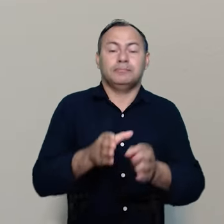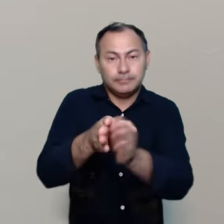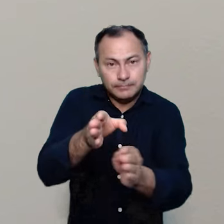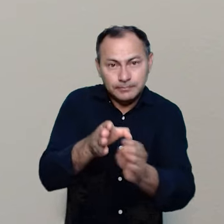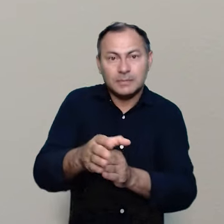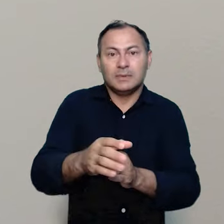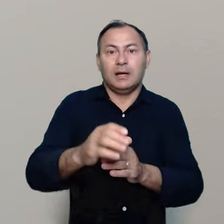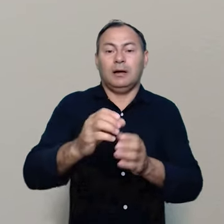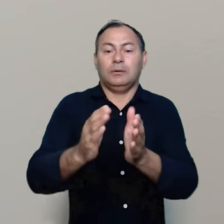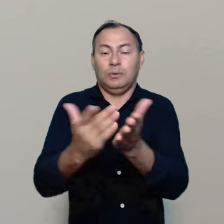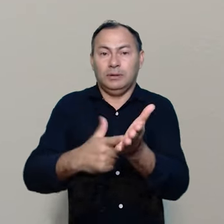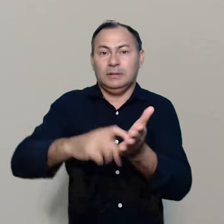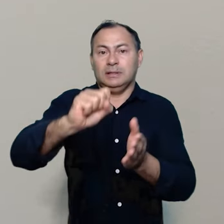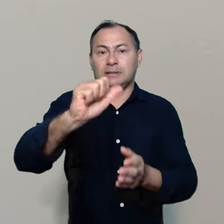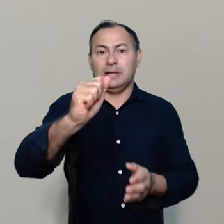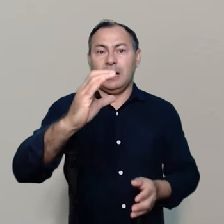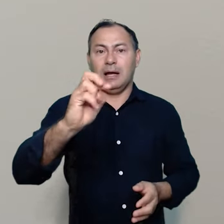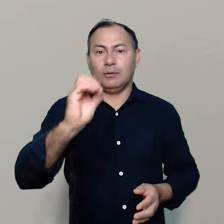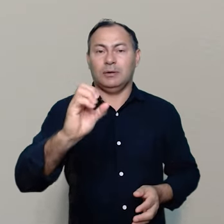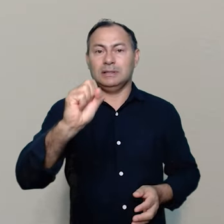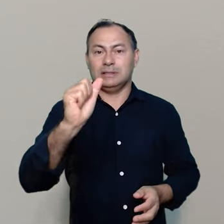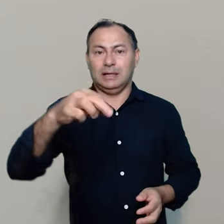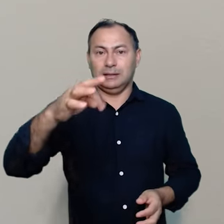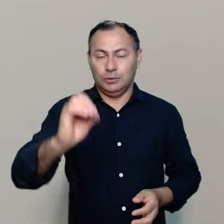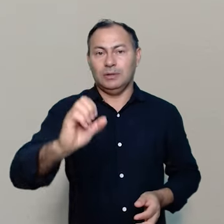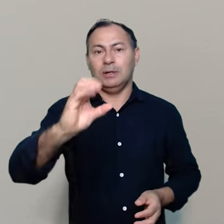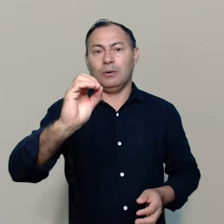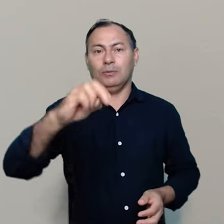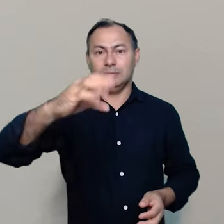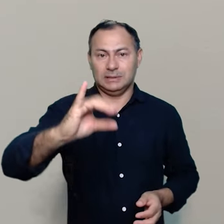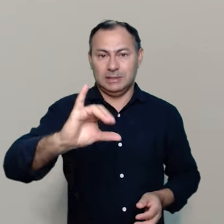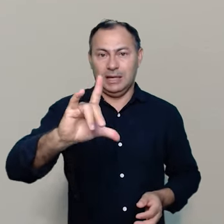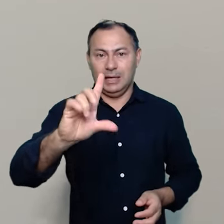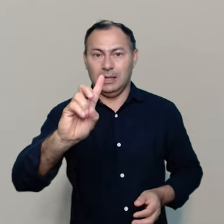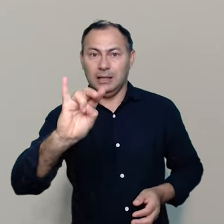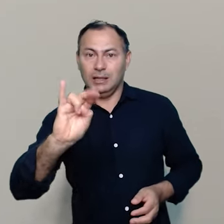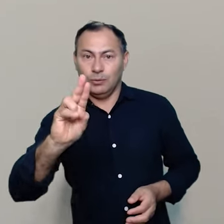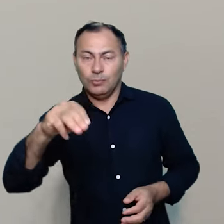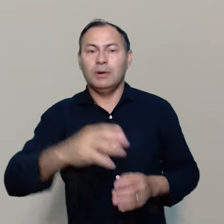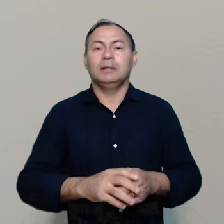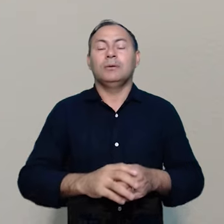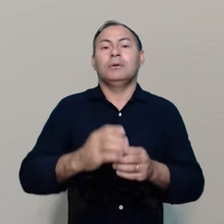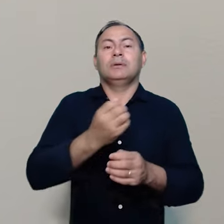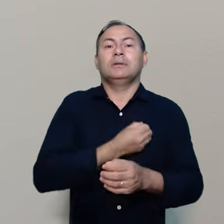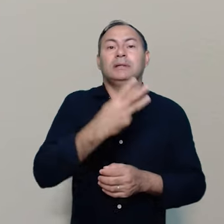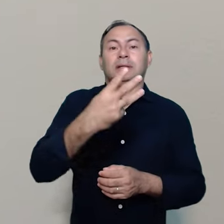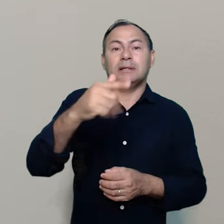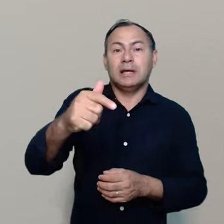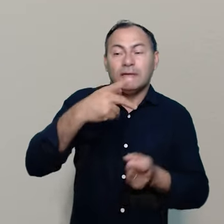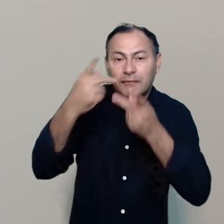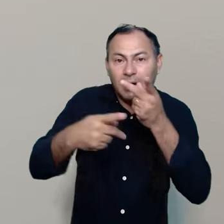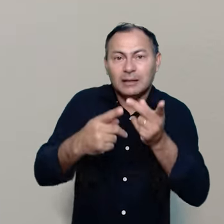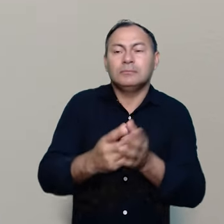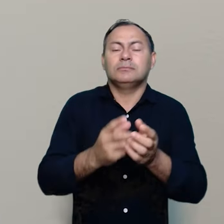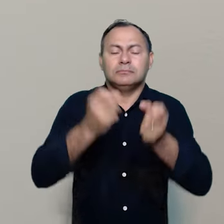recomendações da Sacro Santo Contílio, no número 35. O ela faz, então, a Sacro Santo Contílio faz três recomendações